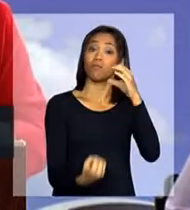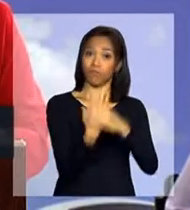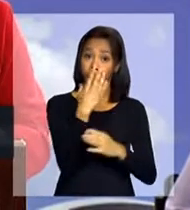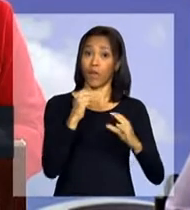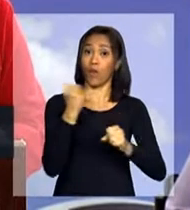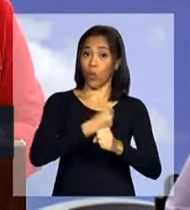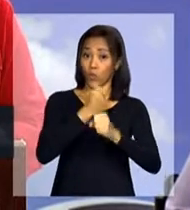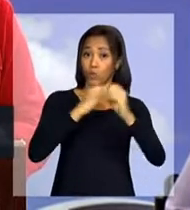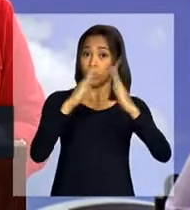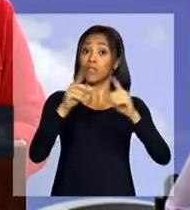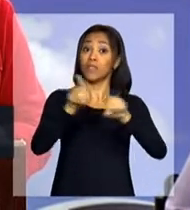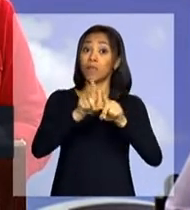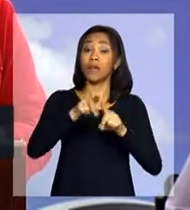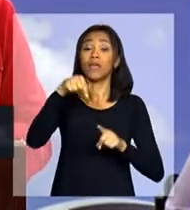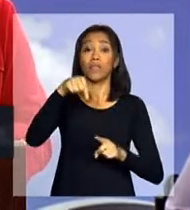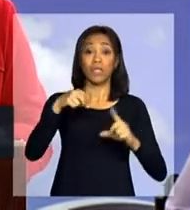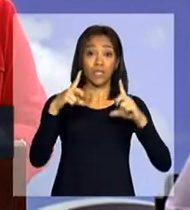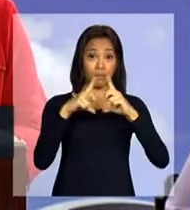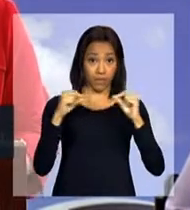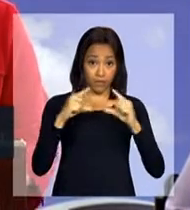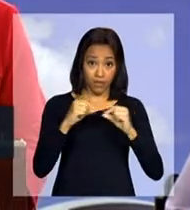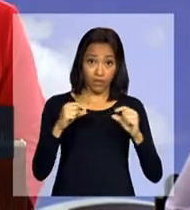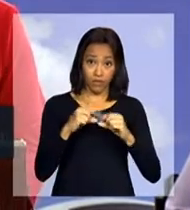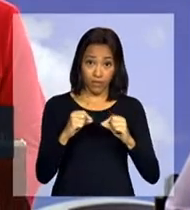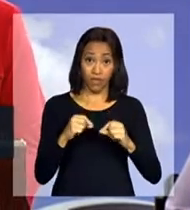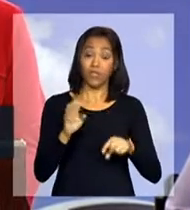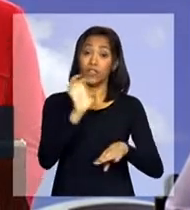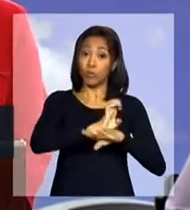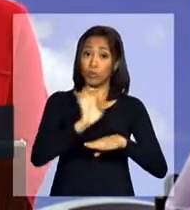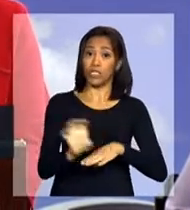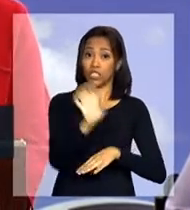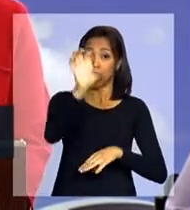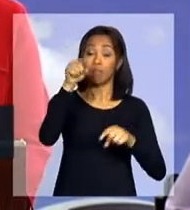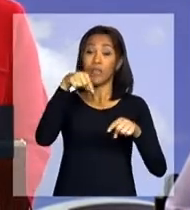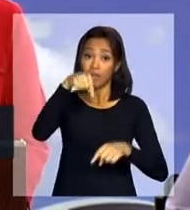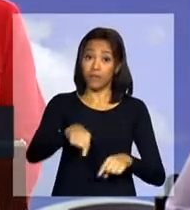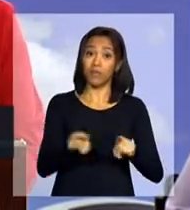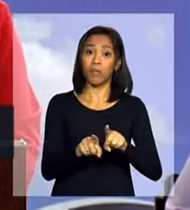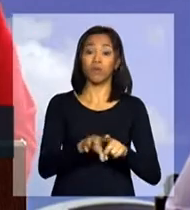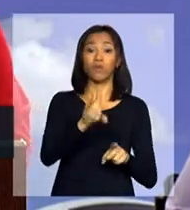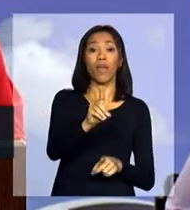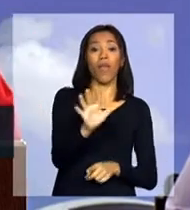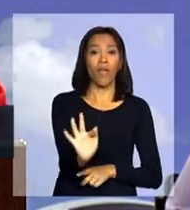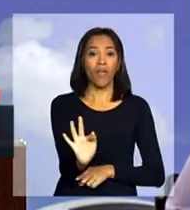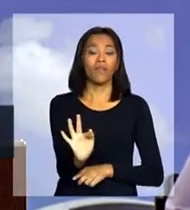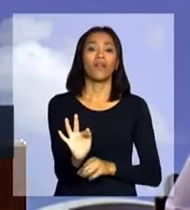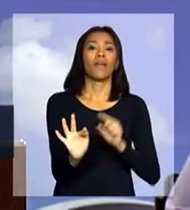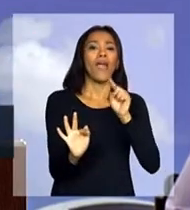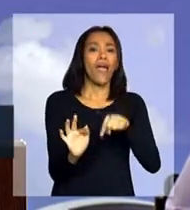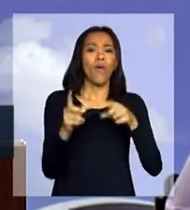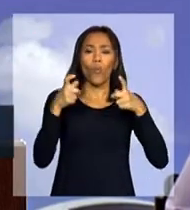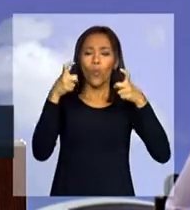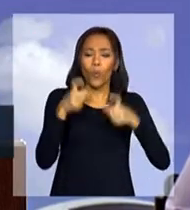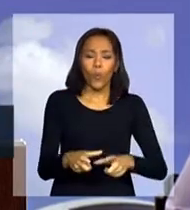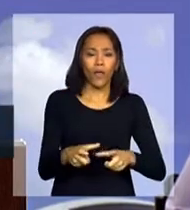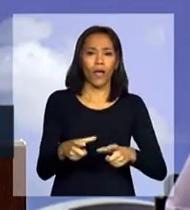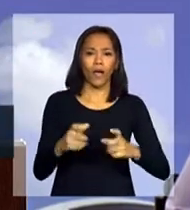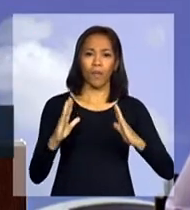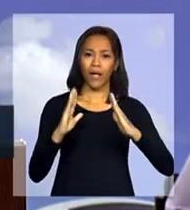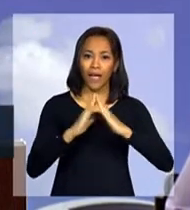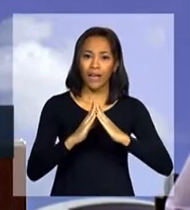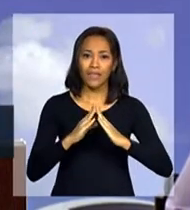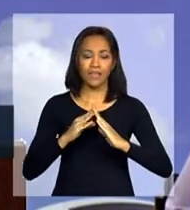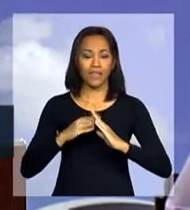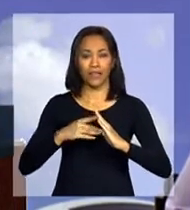nas capitais dos estados brasileiros e no DF, sejam poderosos pontos de referência para as mulheres